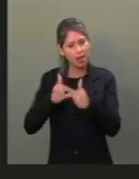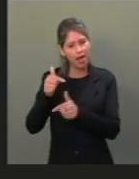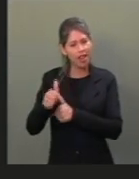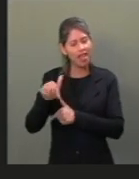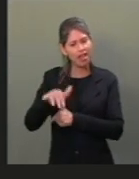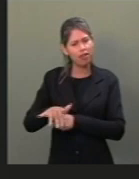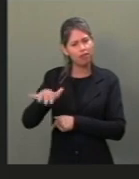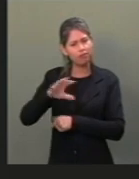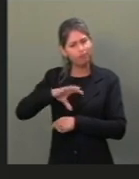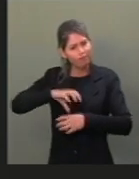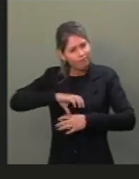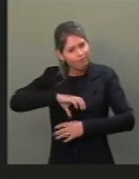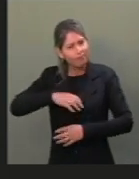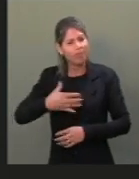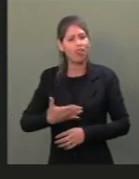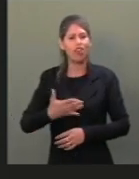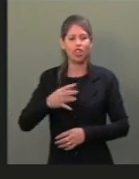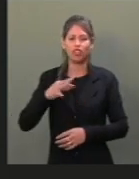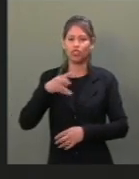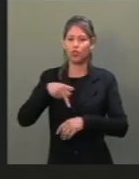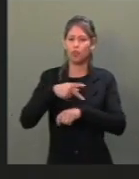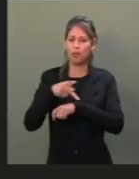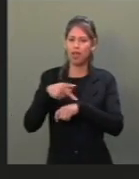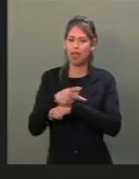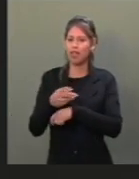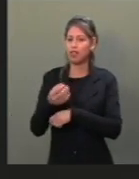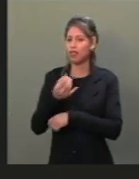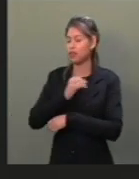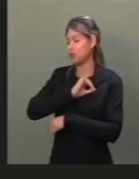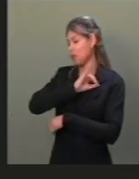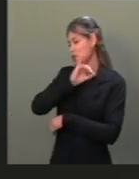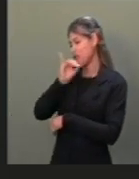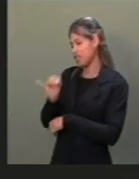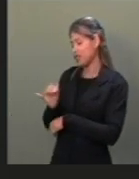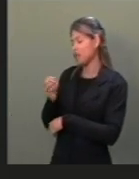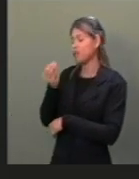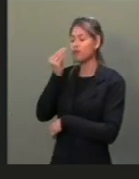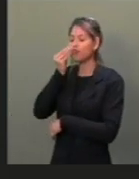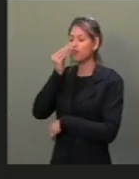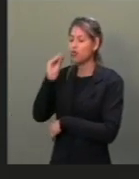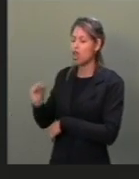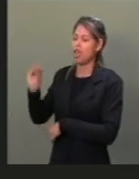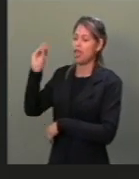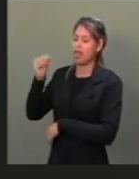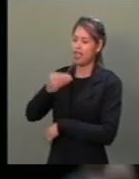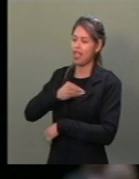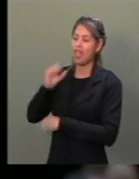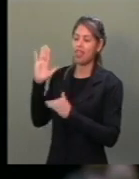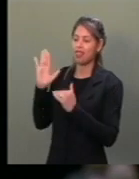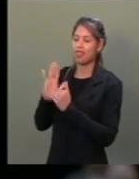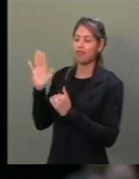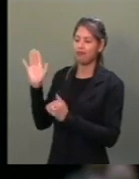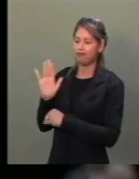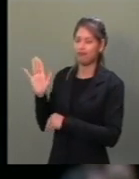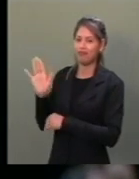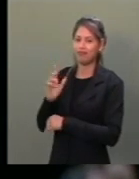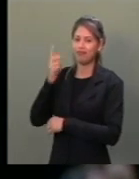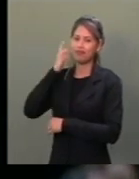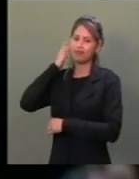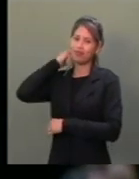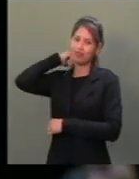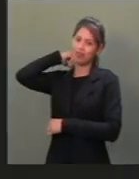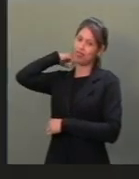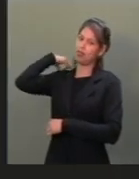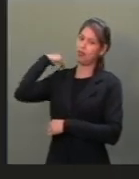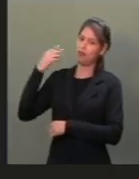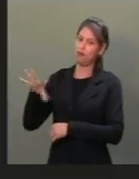tudo de si para o nosso país. Então, eu vou te dizer, ó, um até logo para você, meu irmão, um até logo, tá? Você mora aqui não só